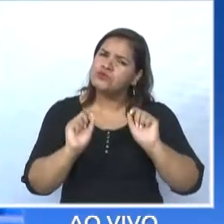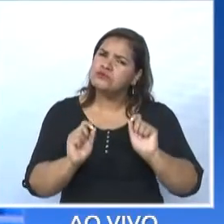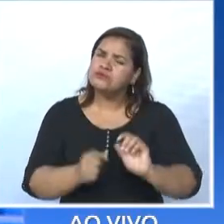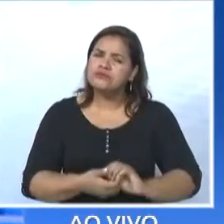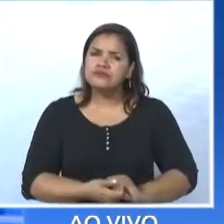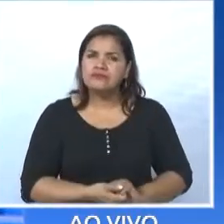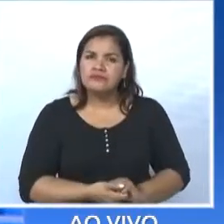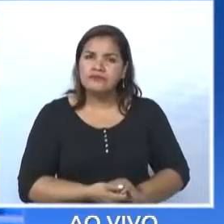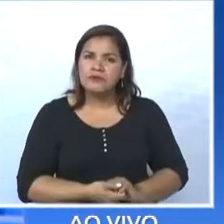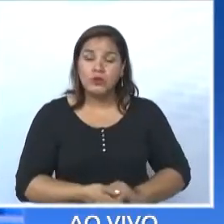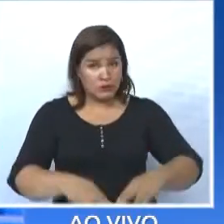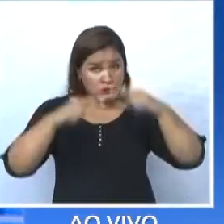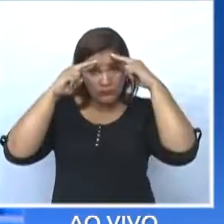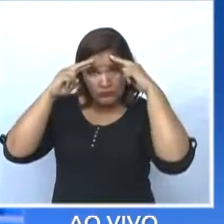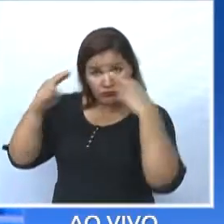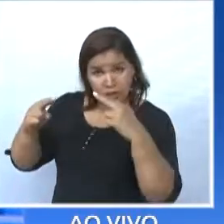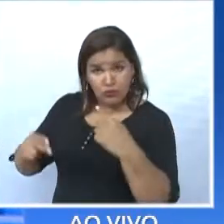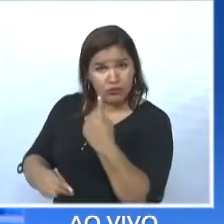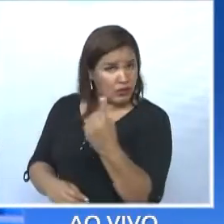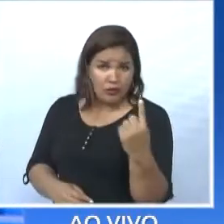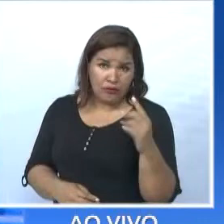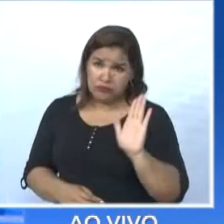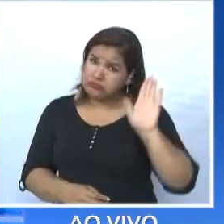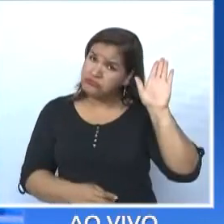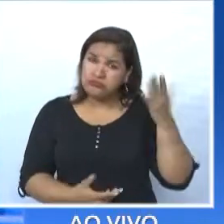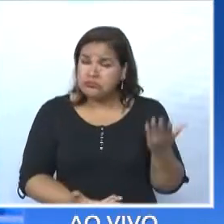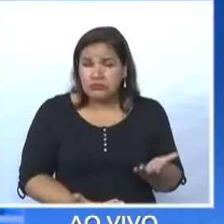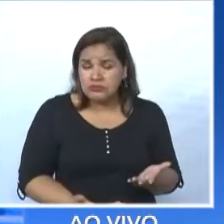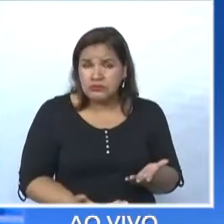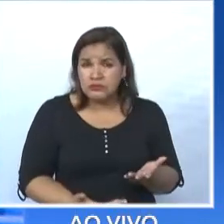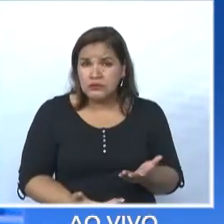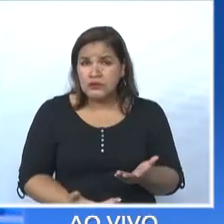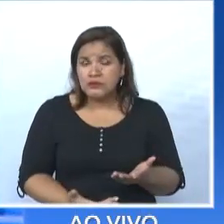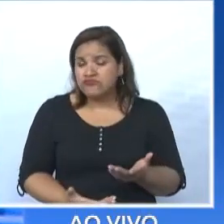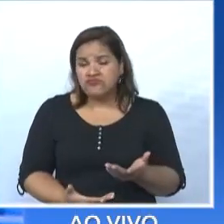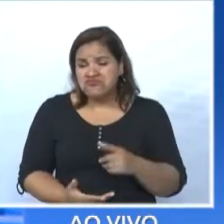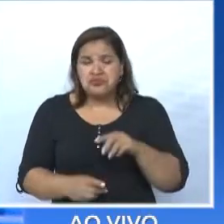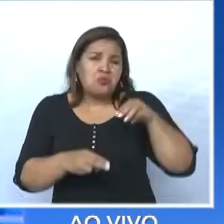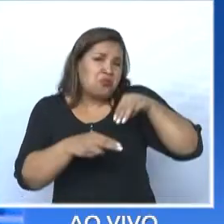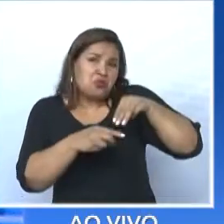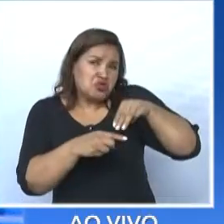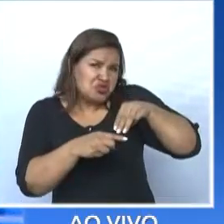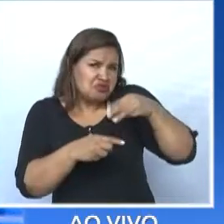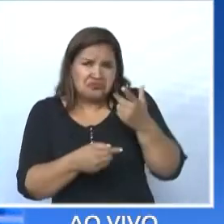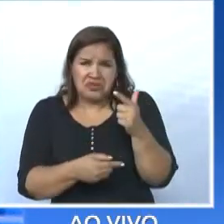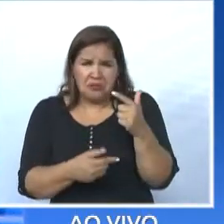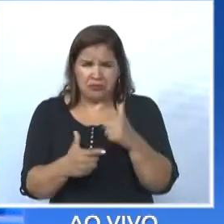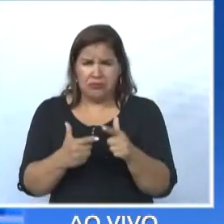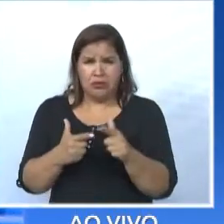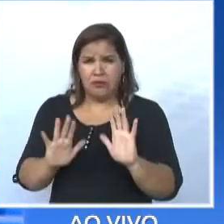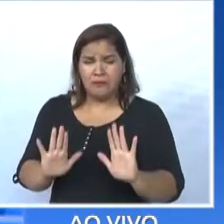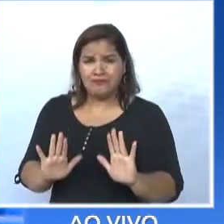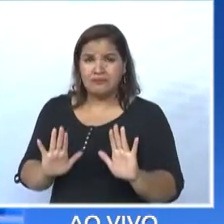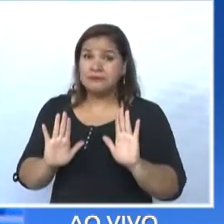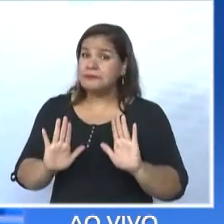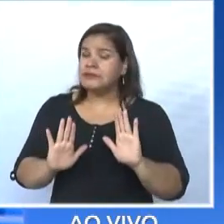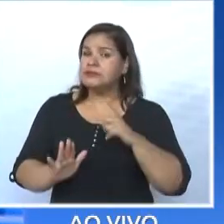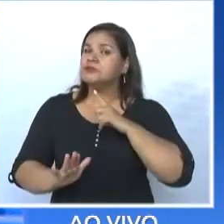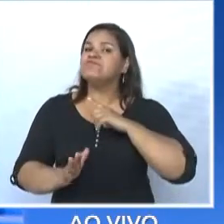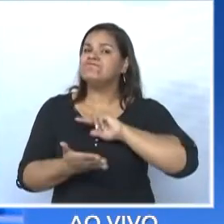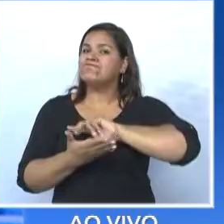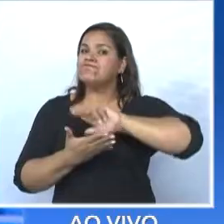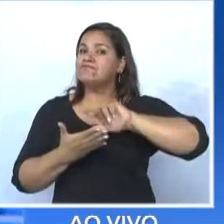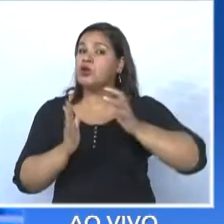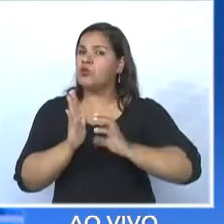respeito cada um deles por cada uma das razões. Não tem problema nenhum. Agora, nós temos vários partidos que vieram